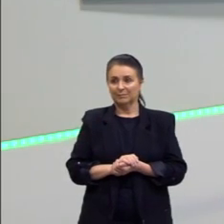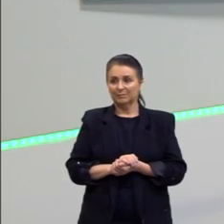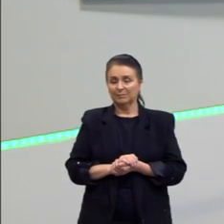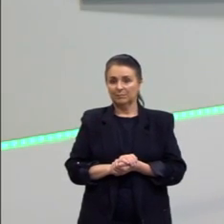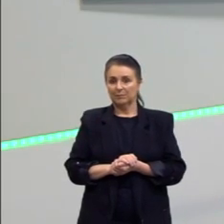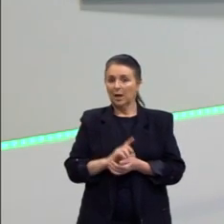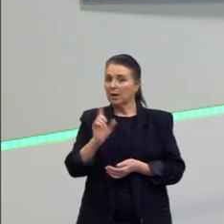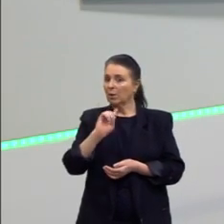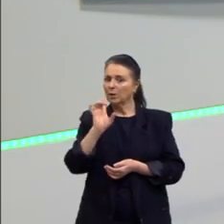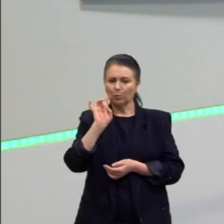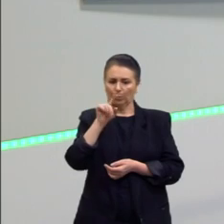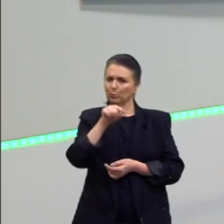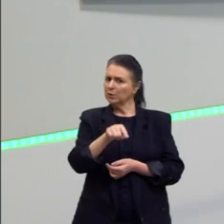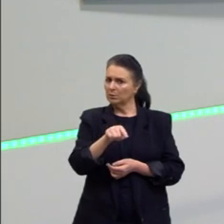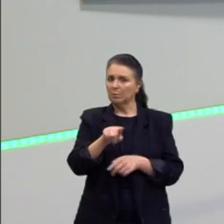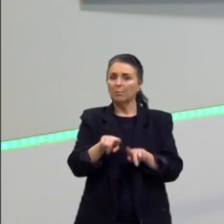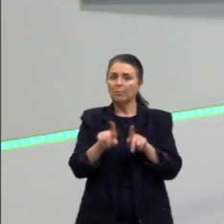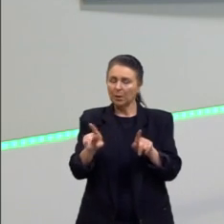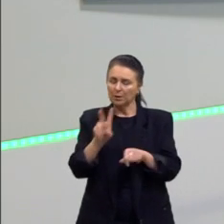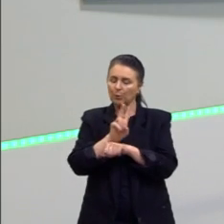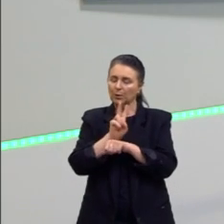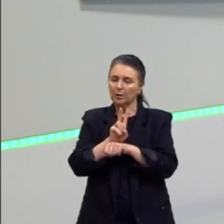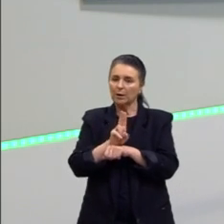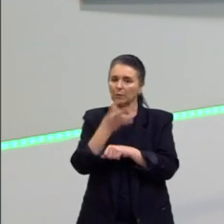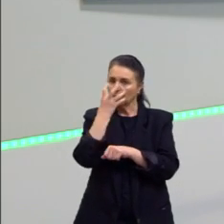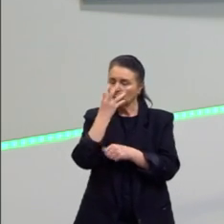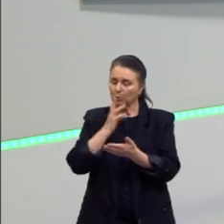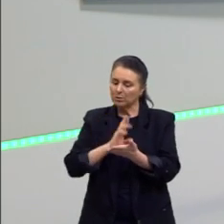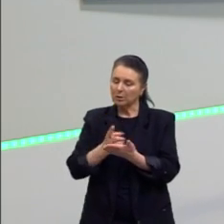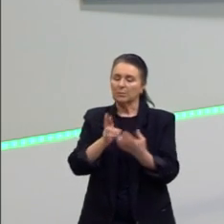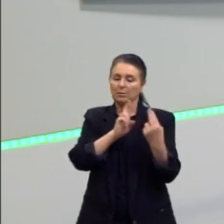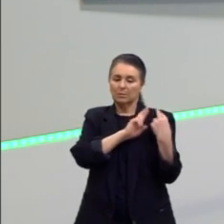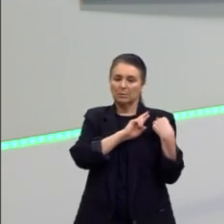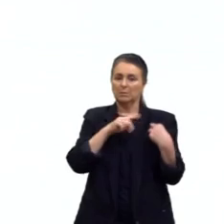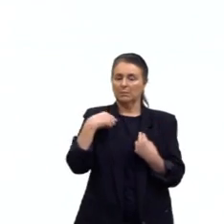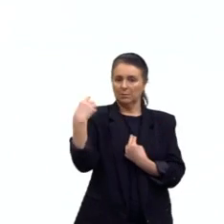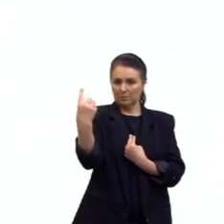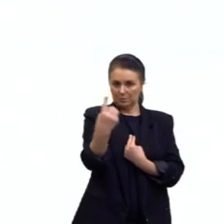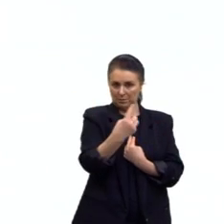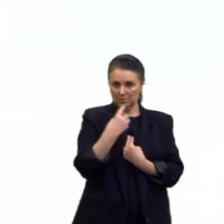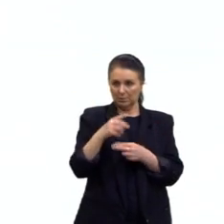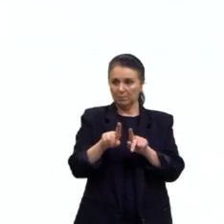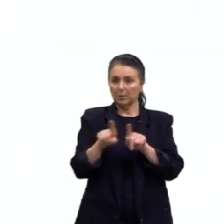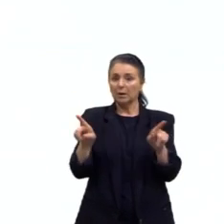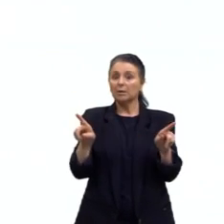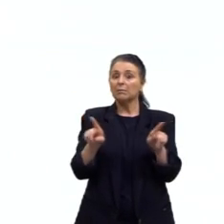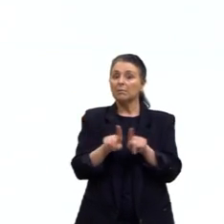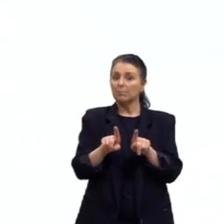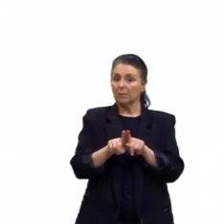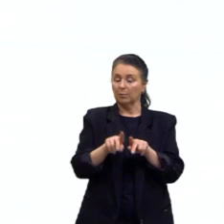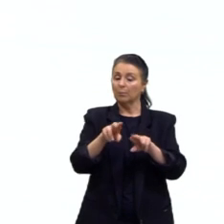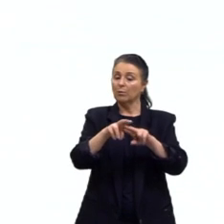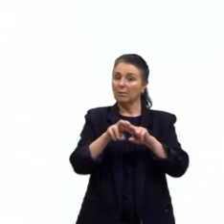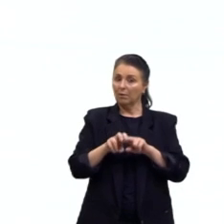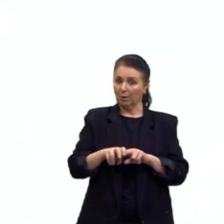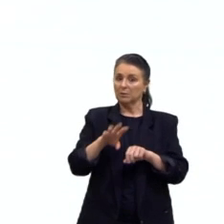Não só por isso, né, gente? A gente tem que cuidar dos cãezinhos, porque é a nossa responsabilidade. Mas também por isso.